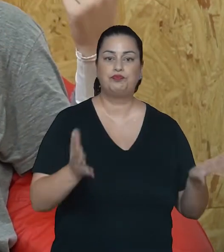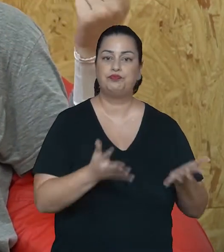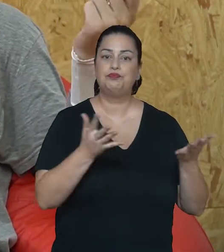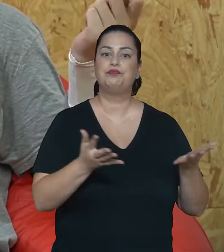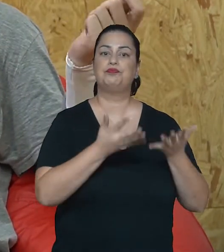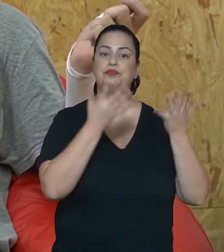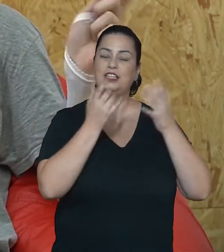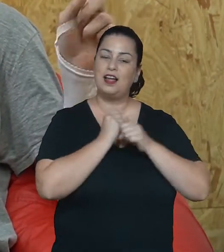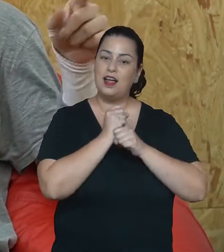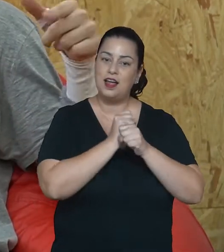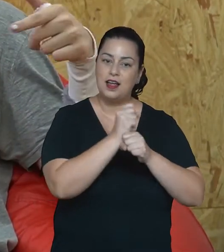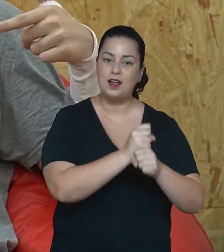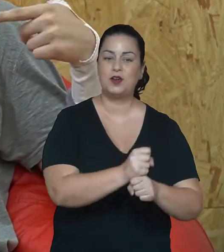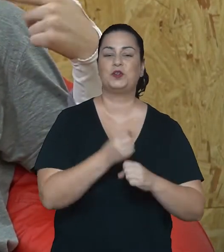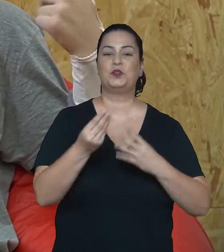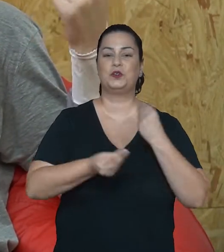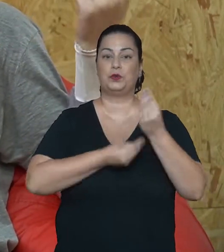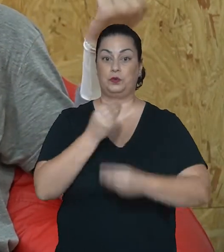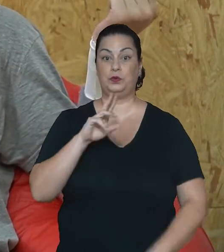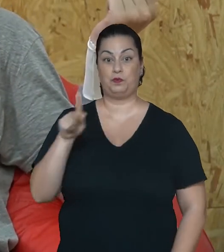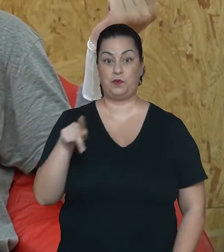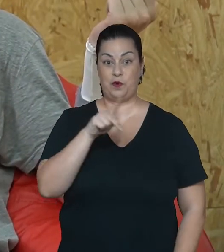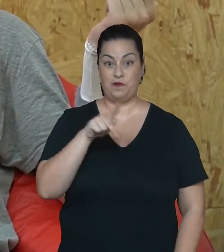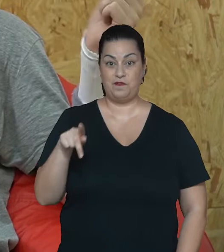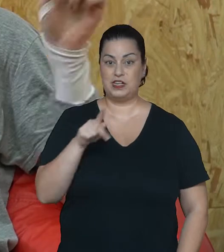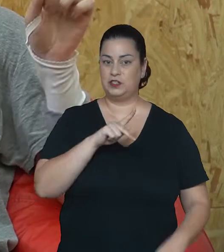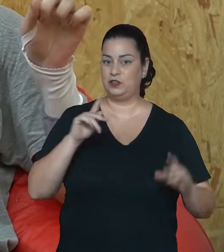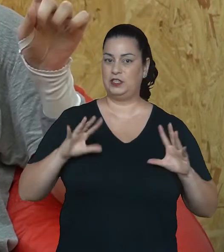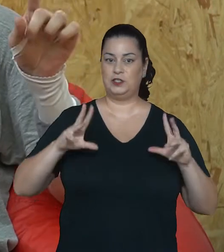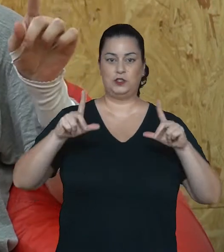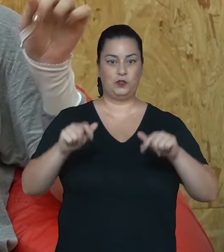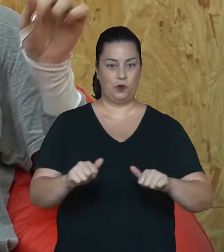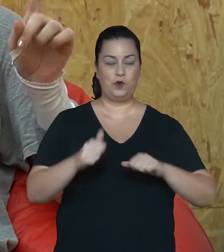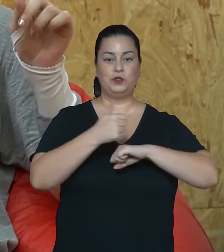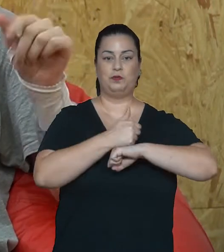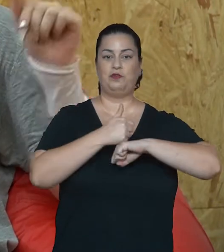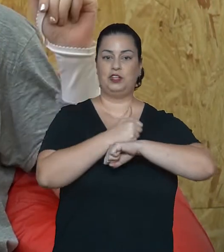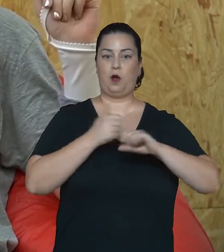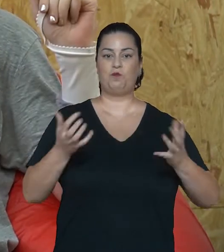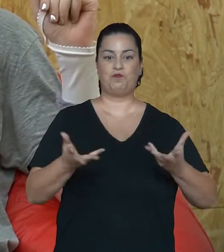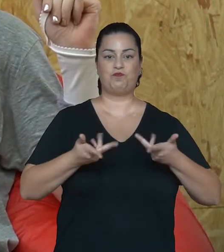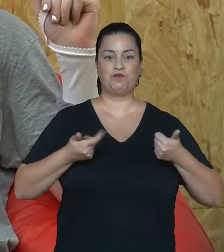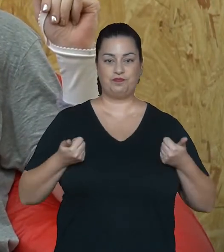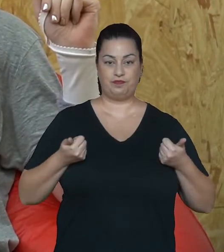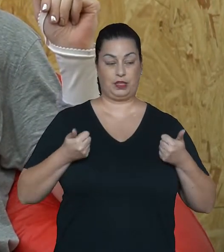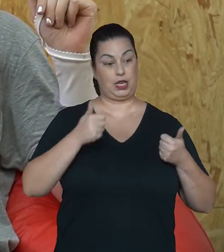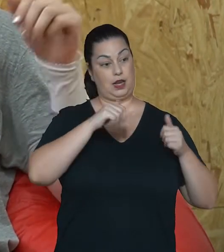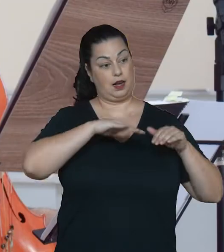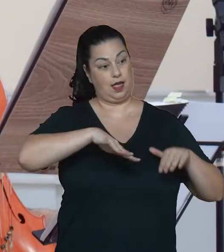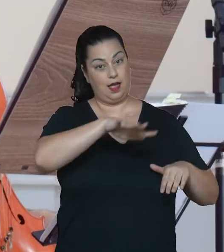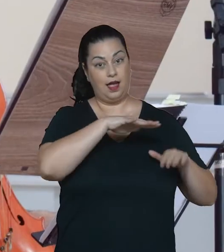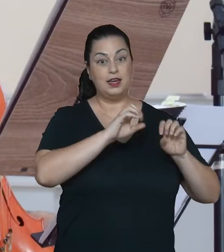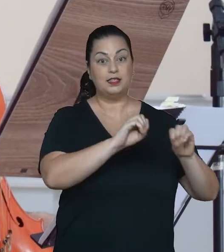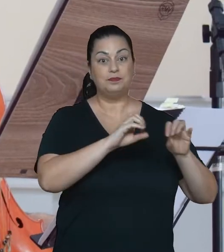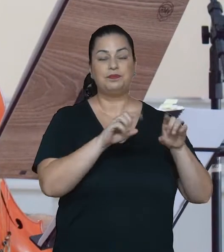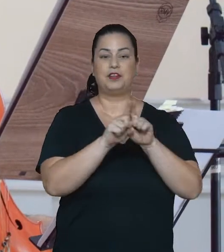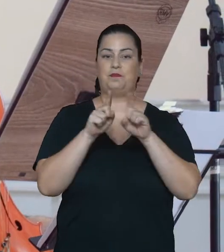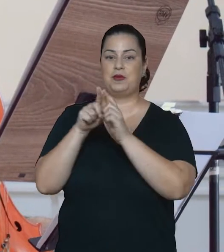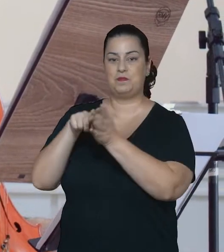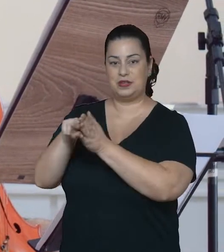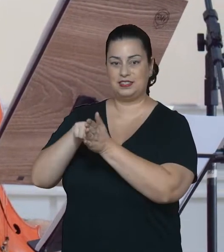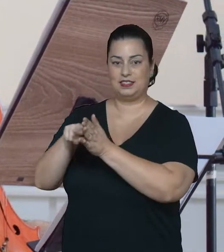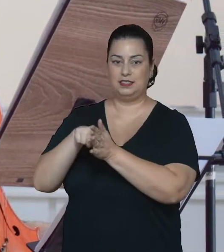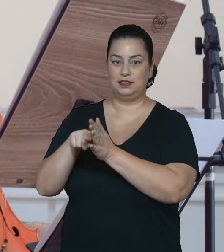música vem investindo muito nos últimos anos na qualificação dos professores, tanto no